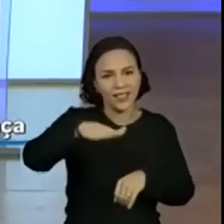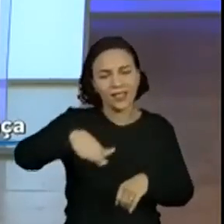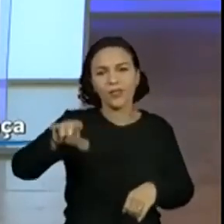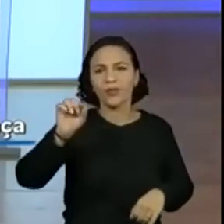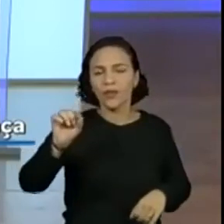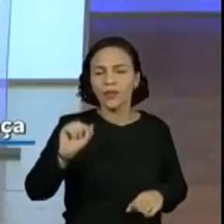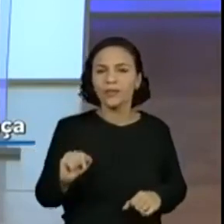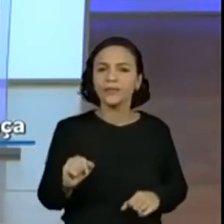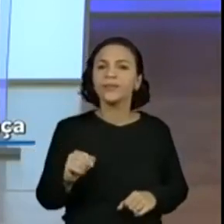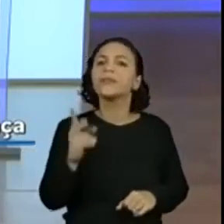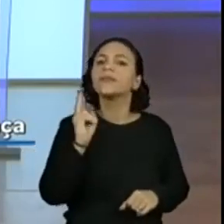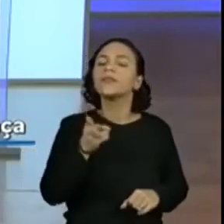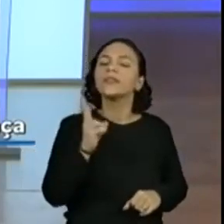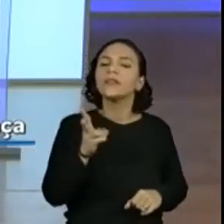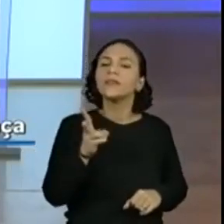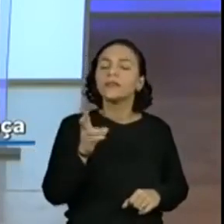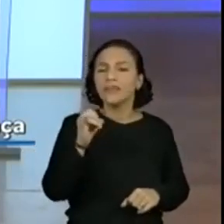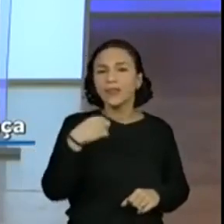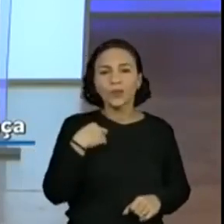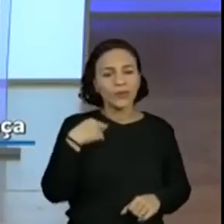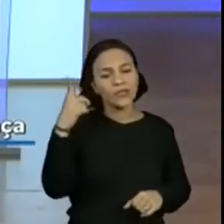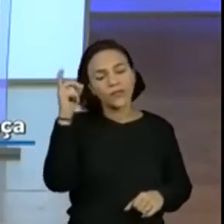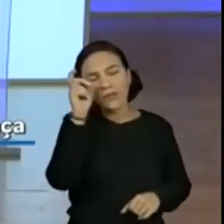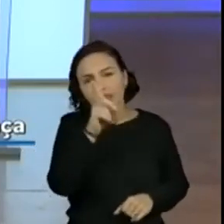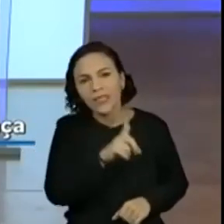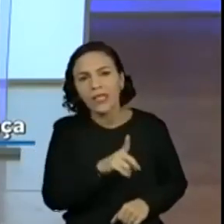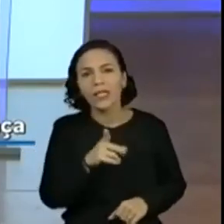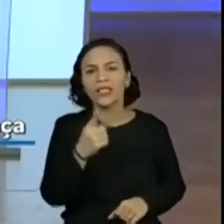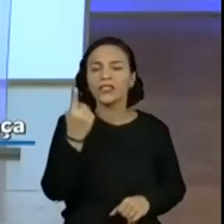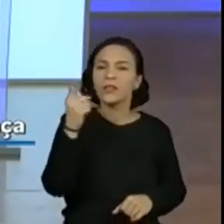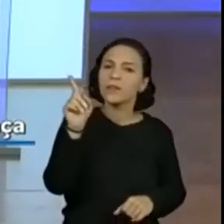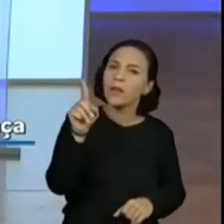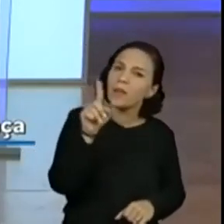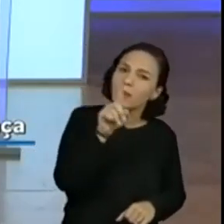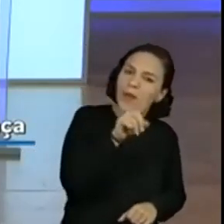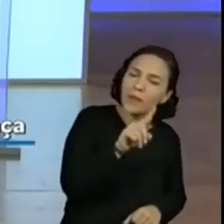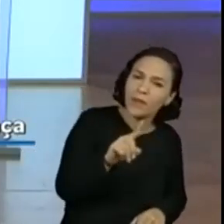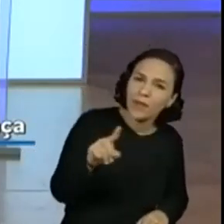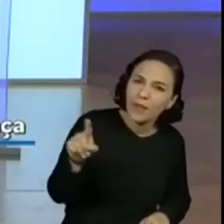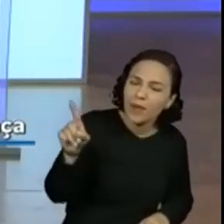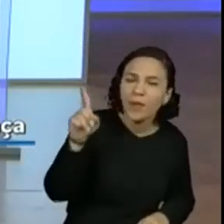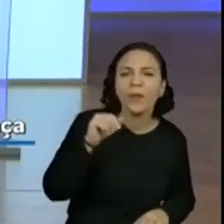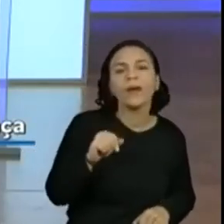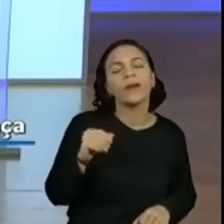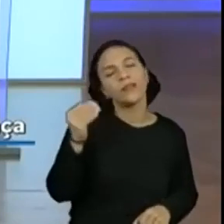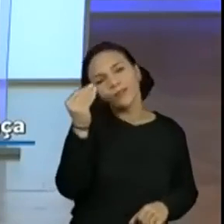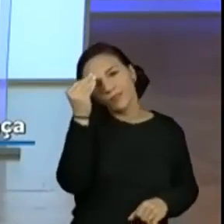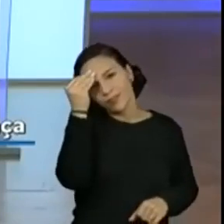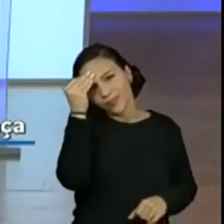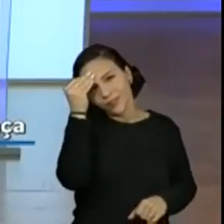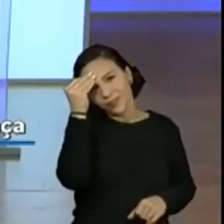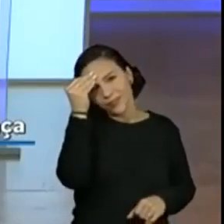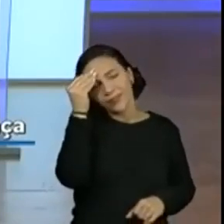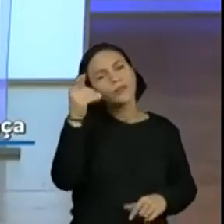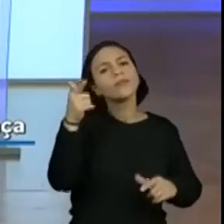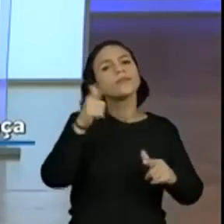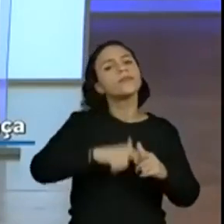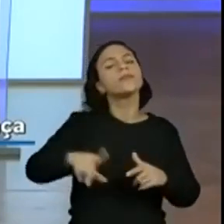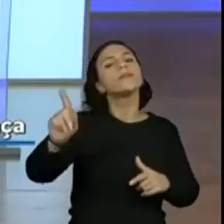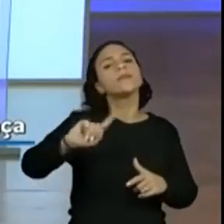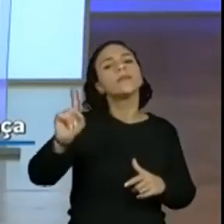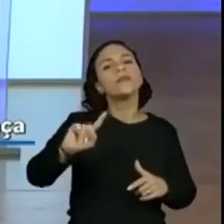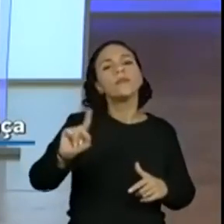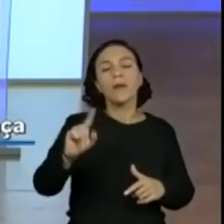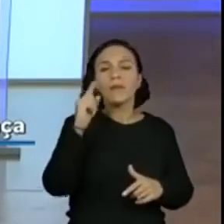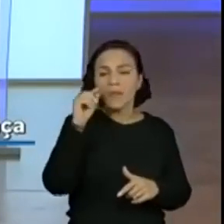você sempre pegar, se eu ainda tenho alguma dificuldade ali com o dedinho ou de guardar na cabeça, não tem problema, não precisa